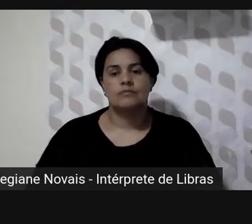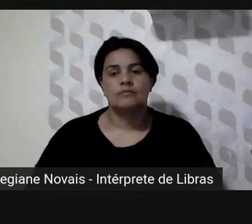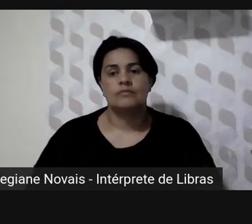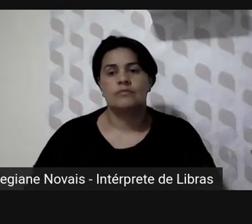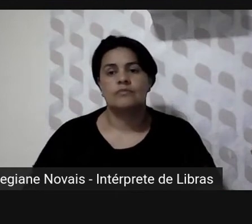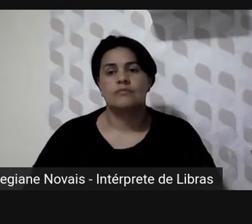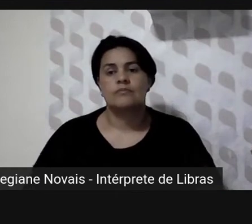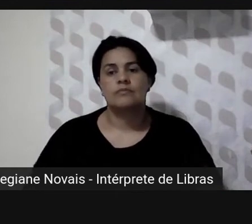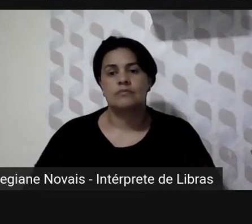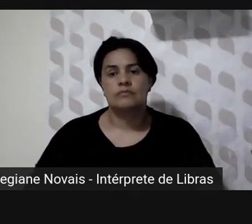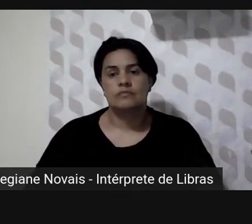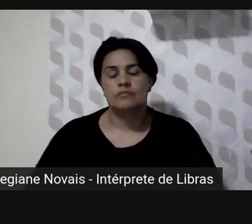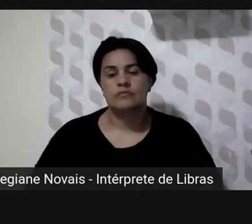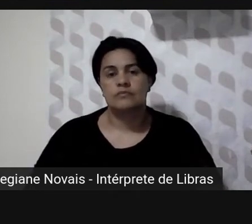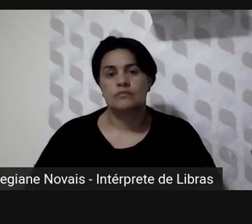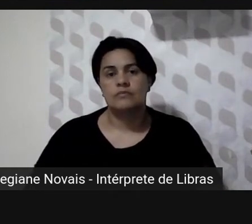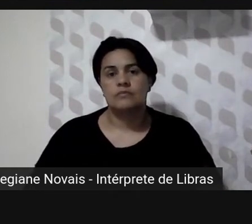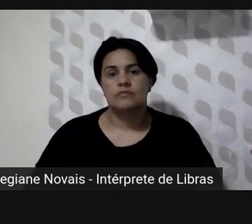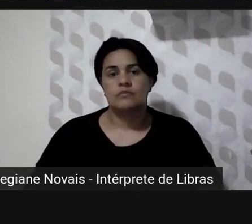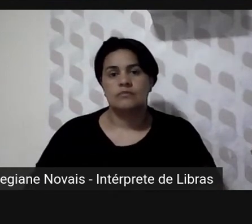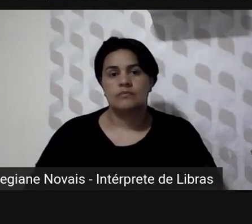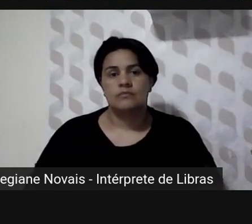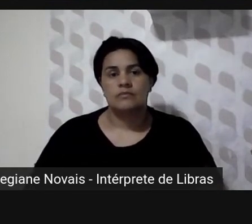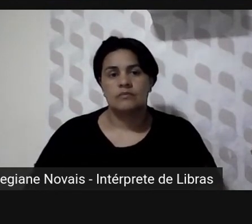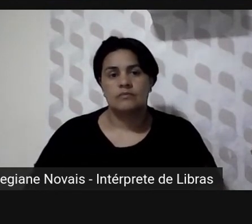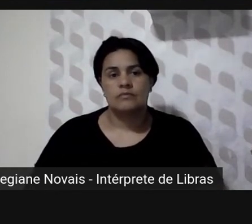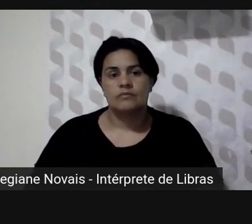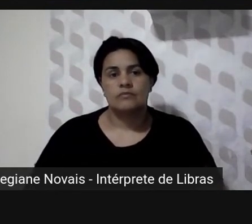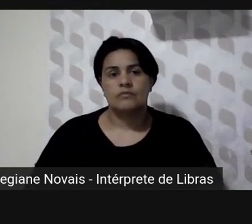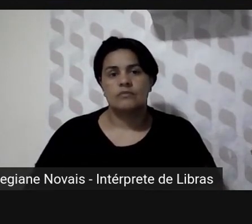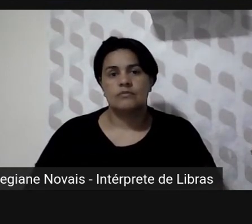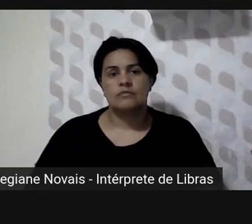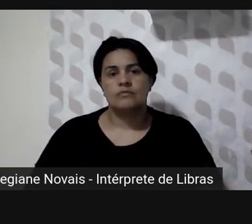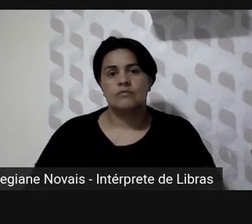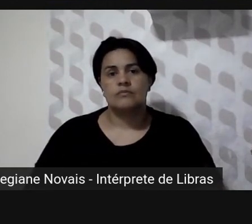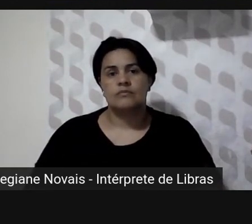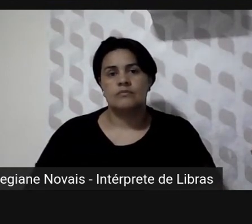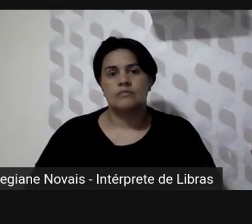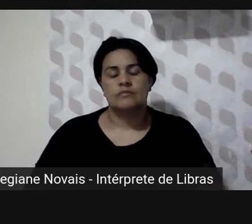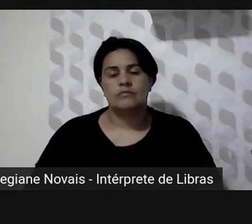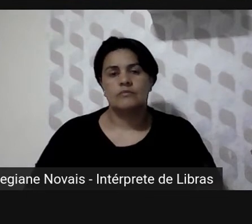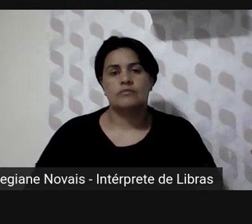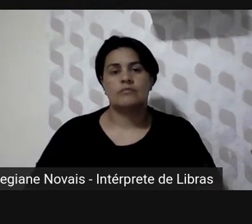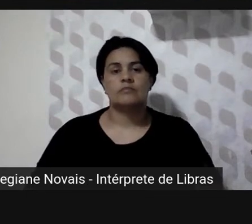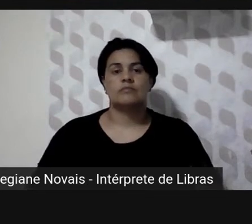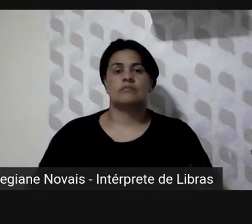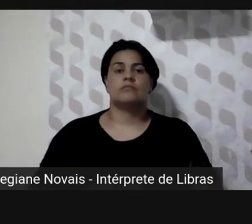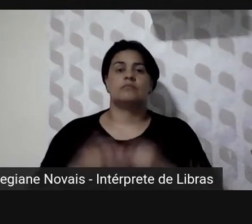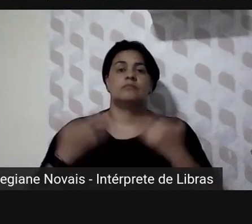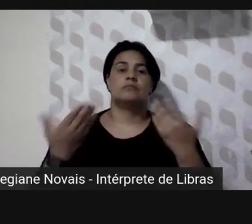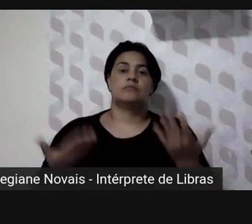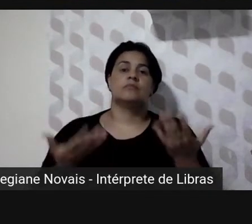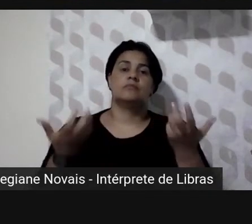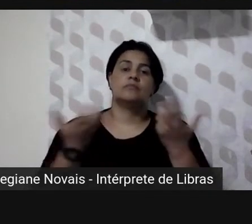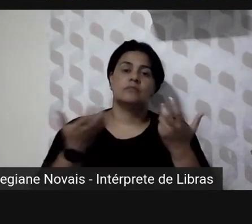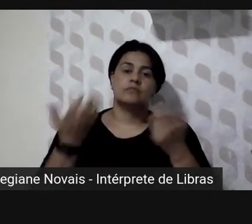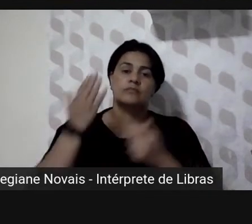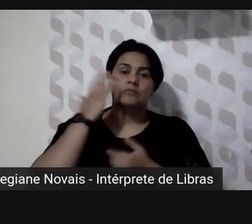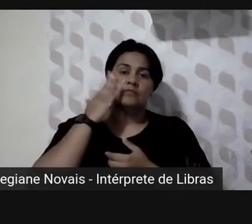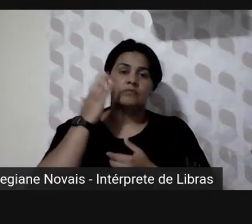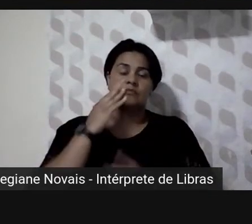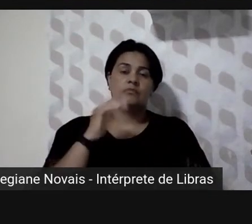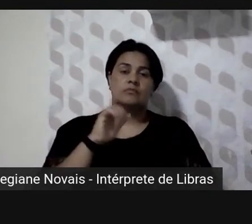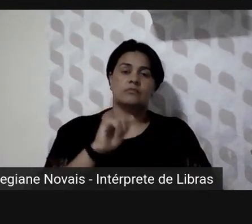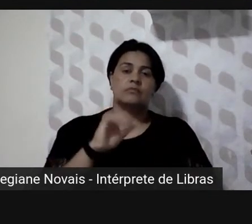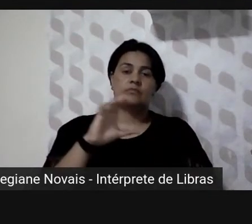ele gostaria de ouvir do professor Fábio Liberal um relatório das consultas mais frequentes ao acervo quem as realiza o que busca